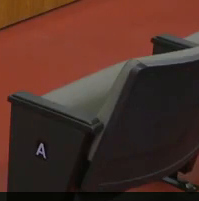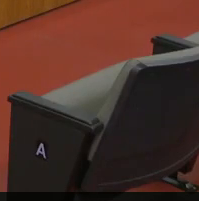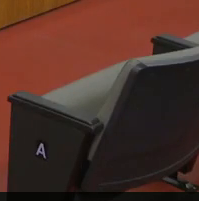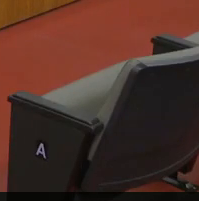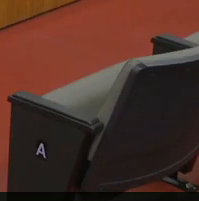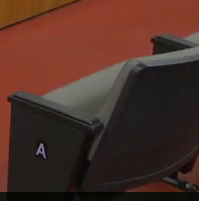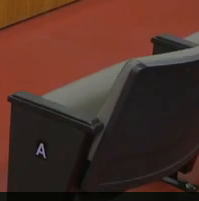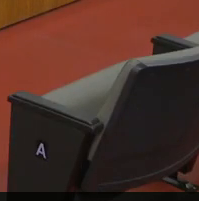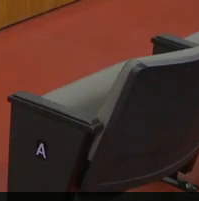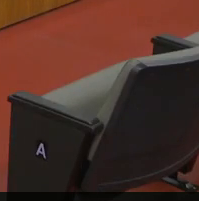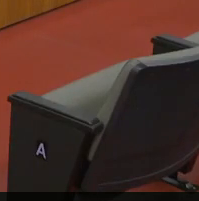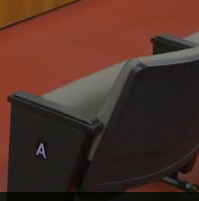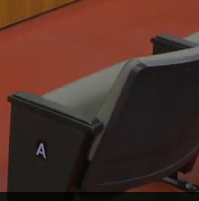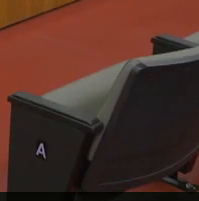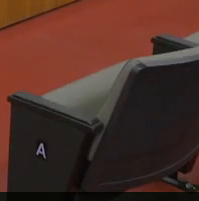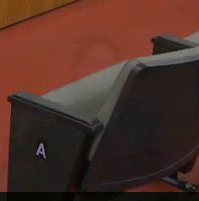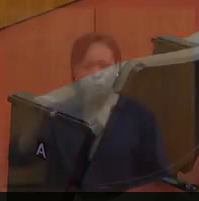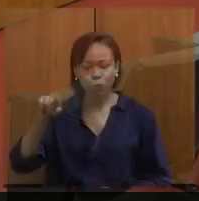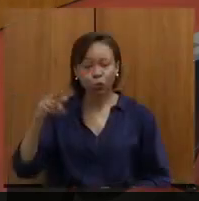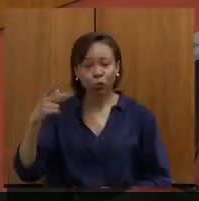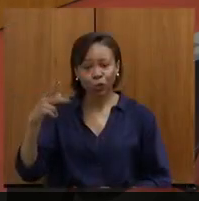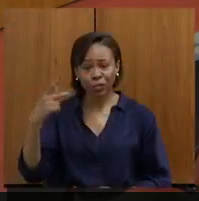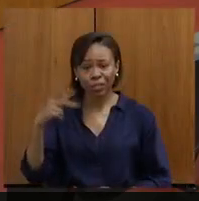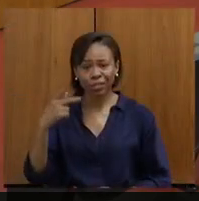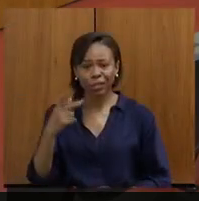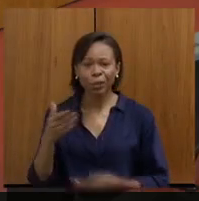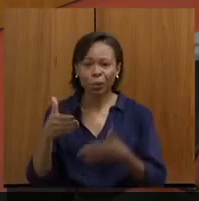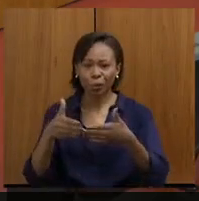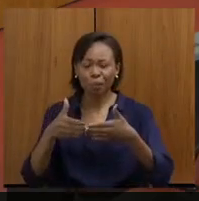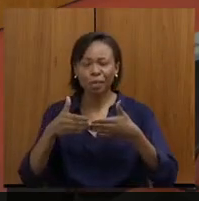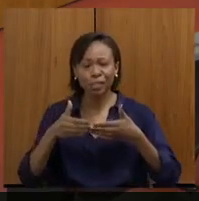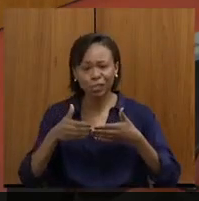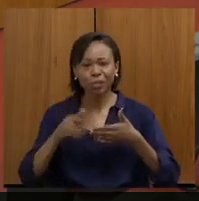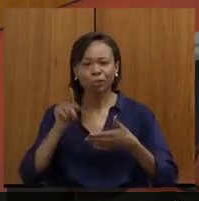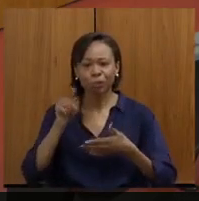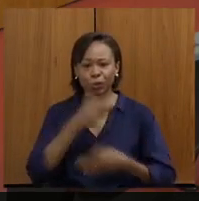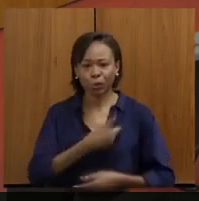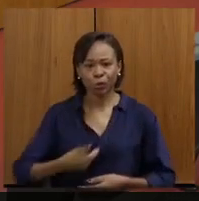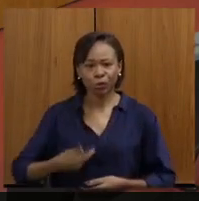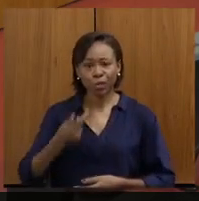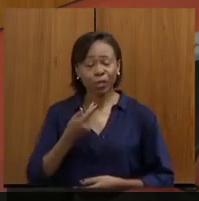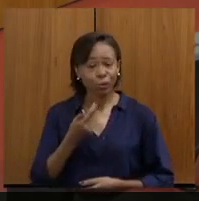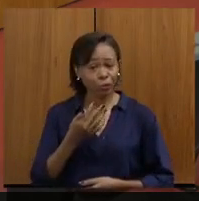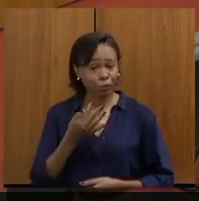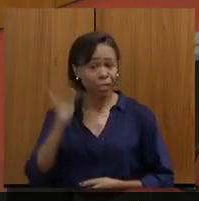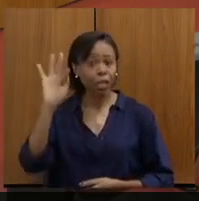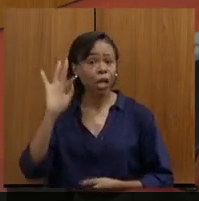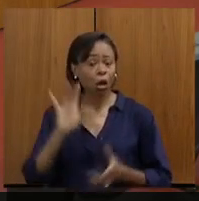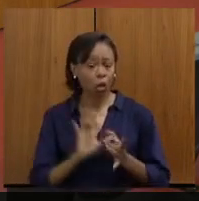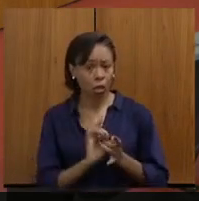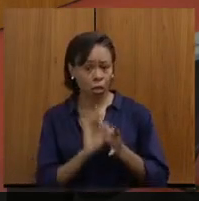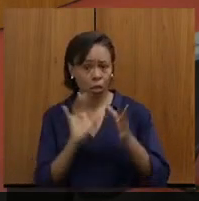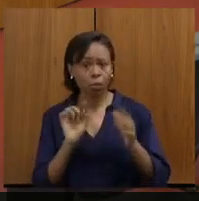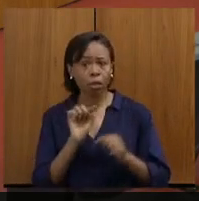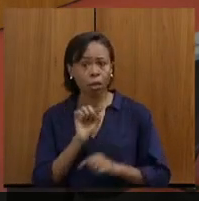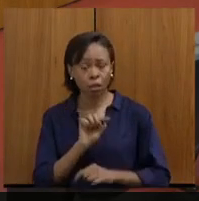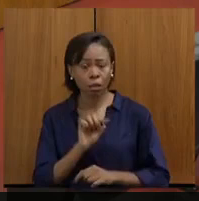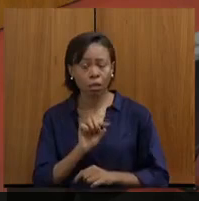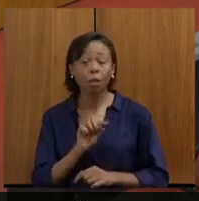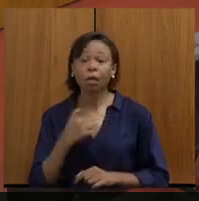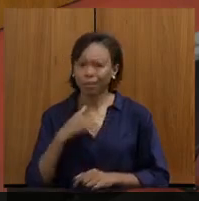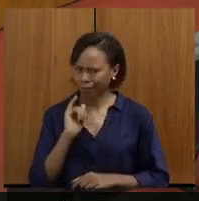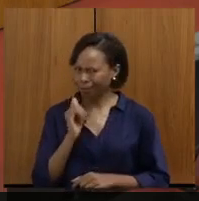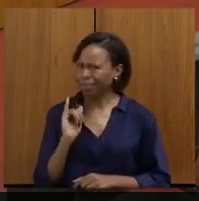federal liberasse a short line do Arantes. Eu falei que eu ia te falar, eu ia